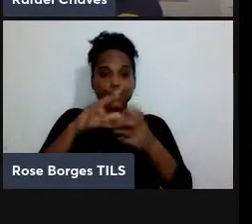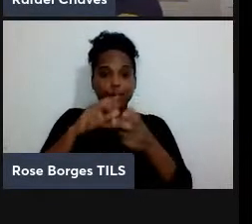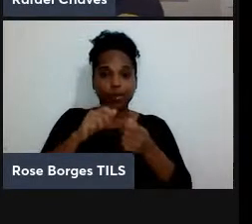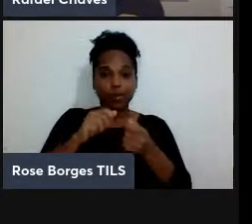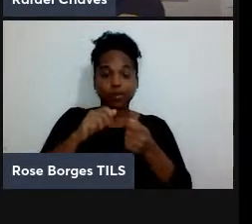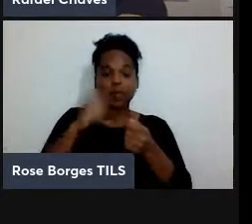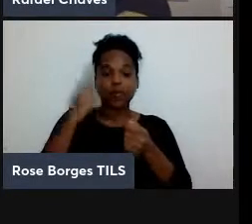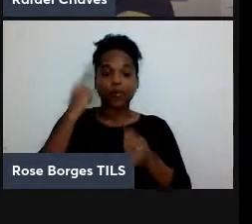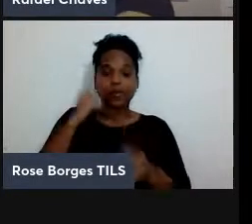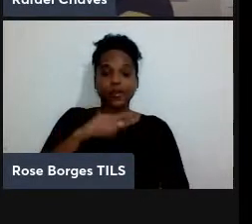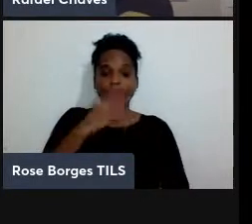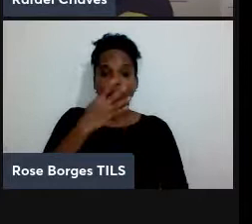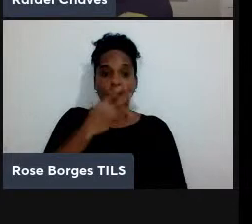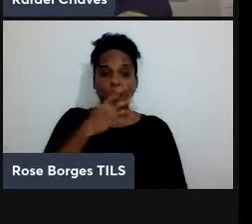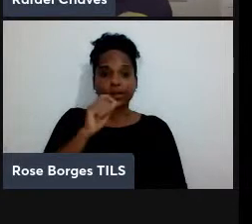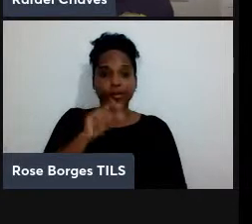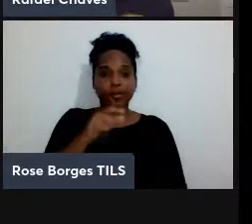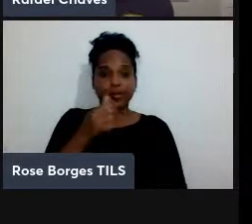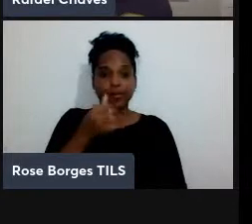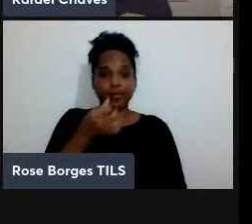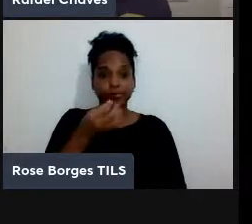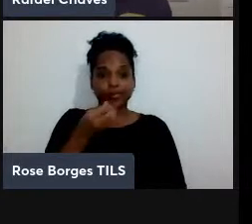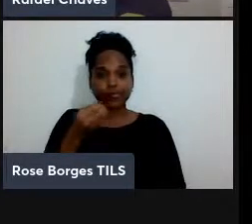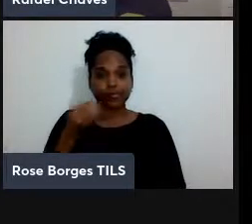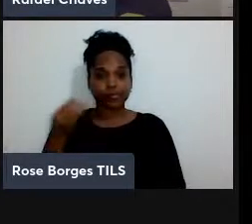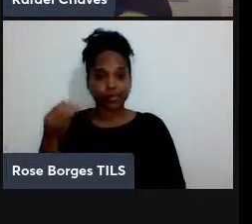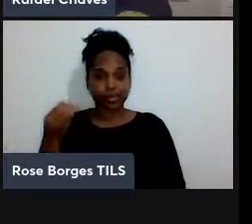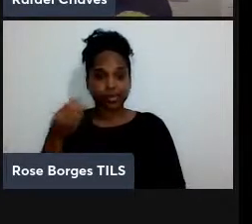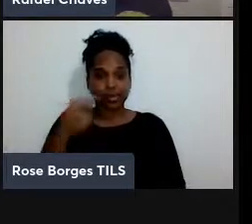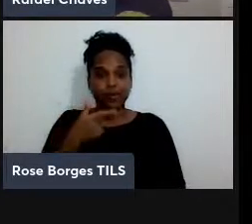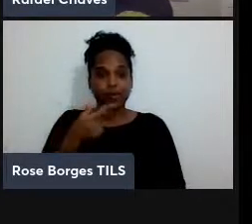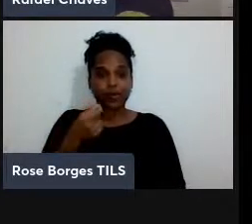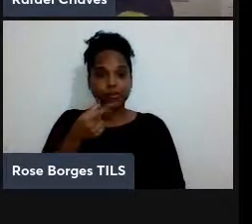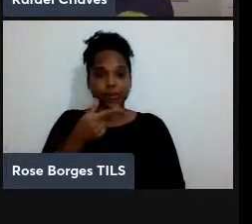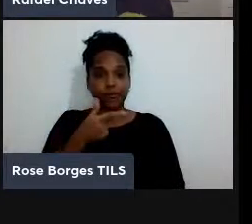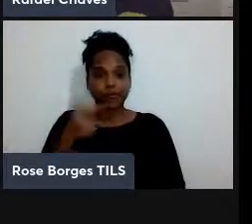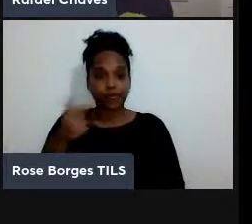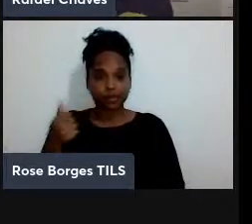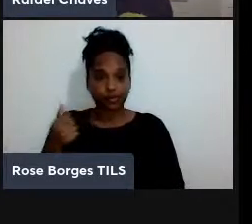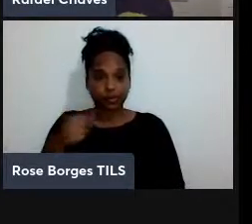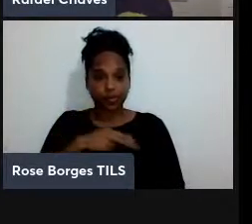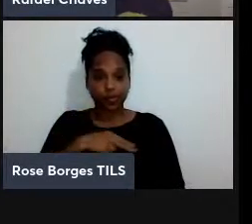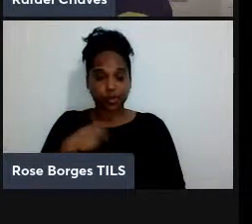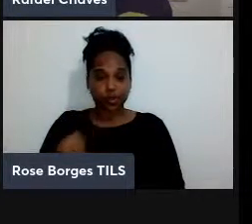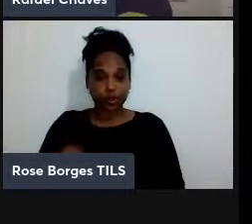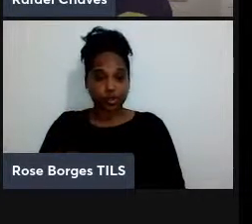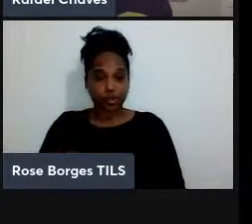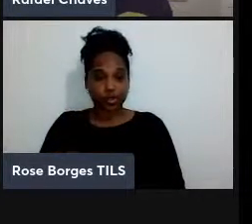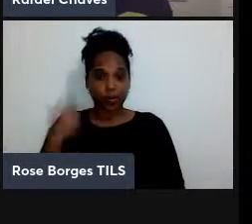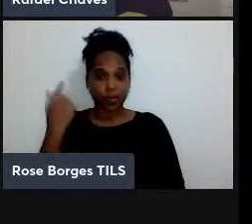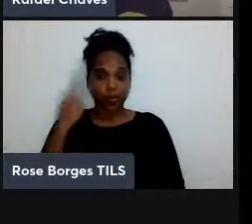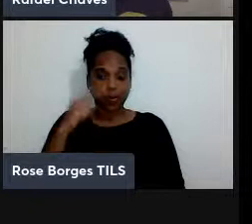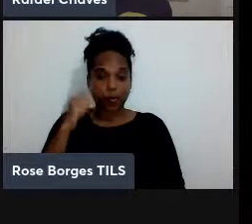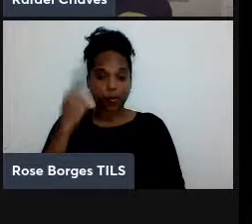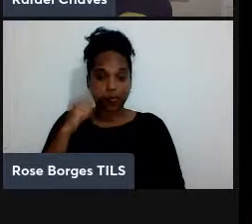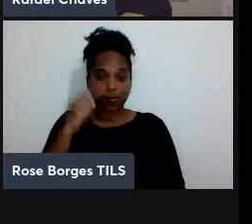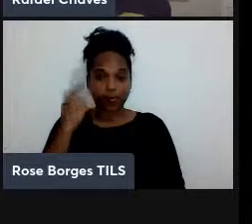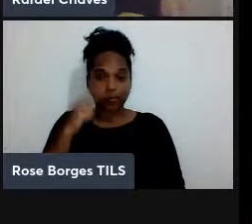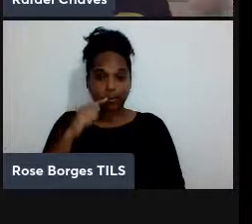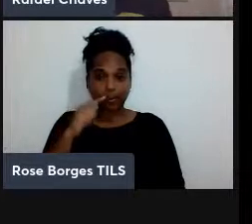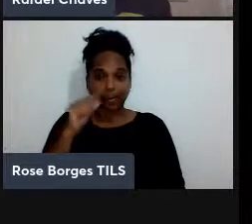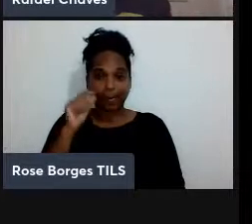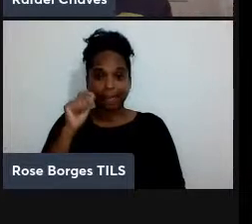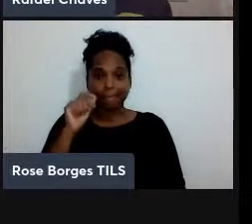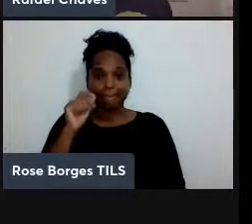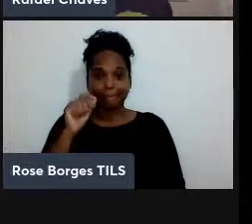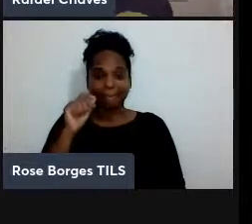.600 quilômetros 2021 na China também a distância é pequena mas eles mostraram a